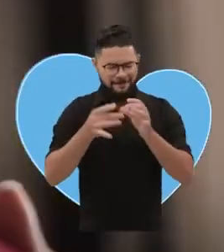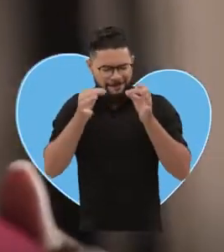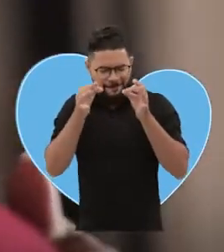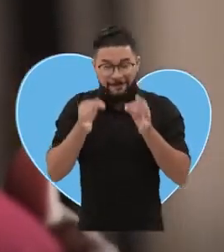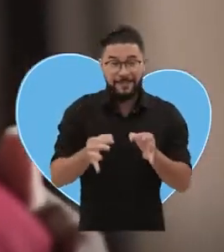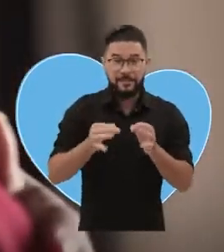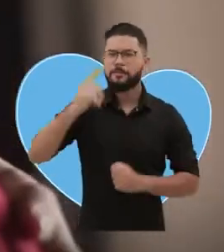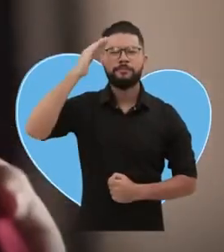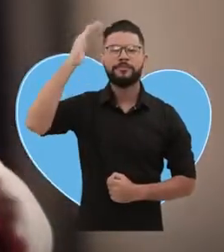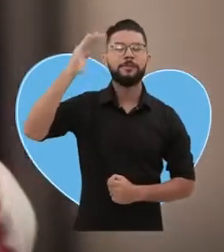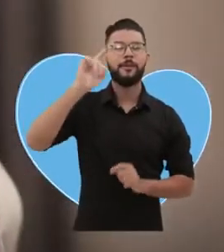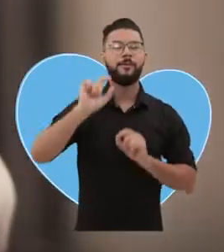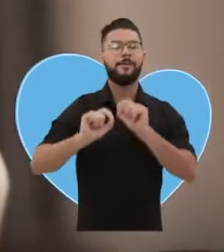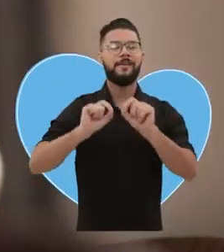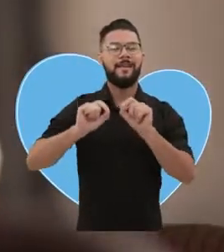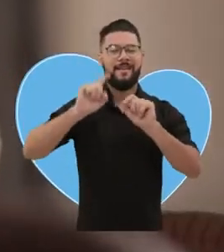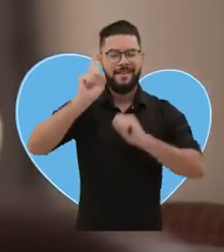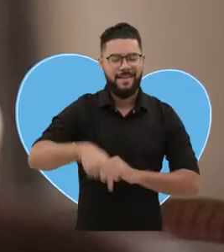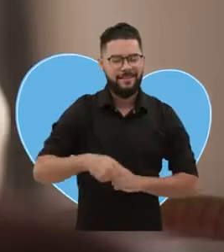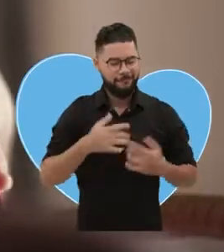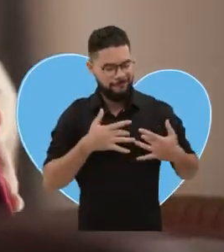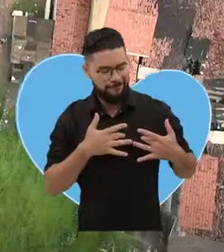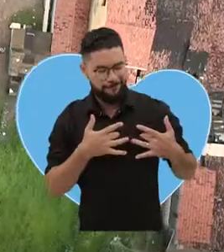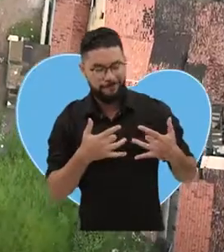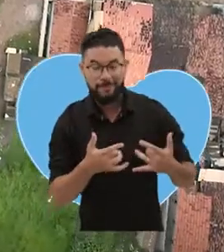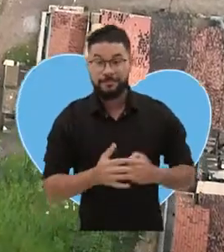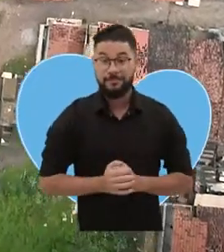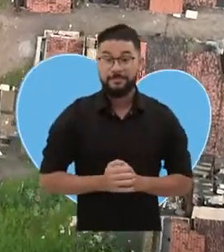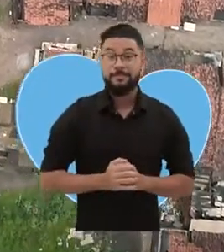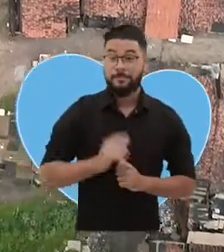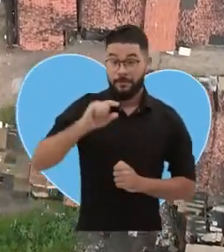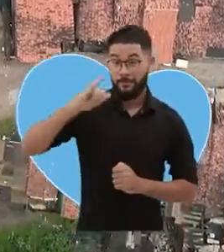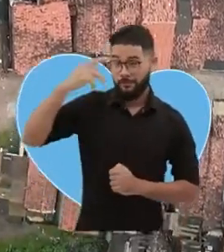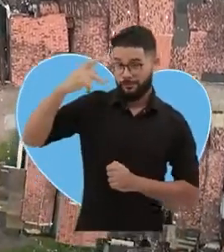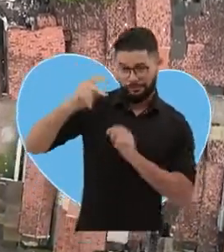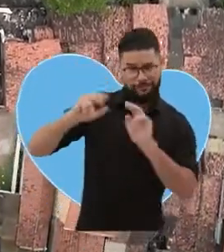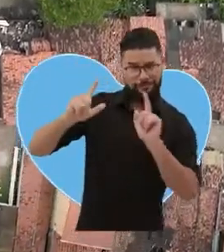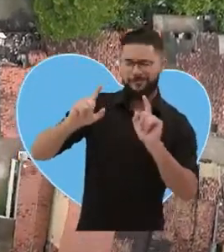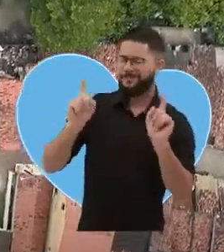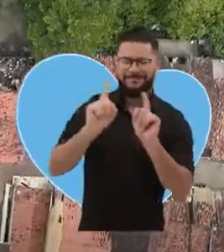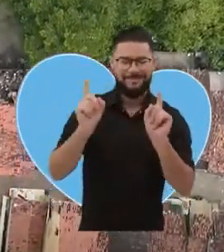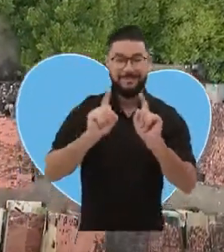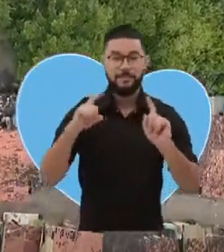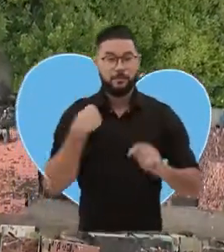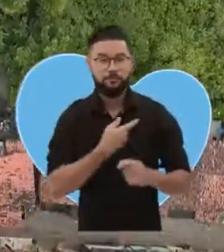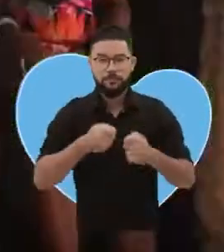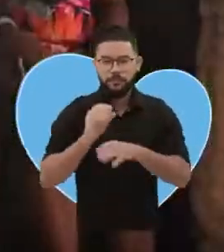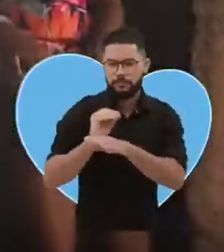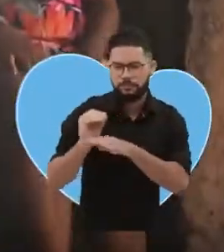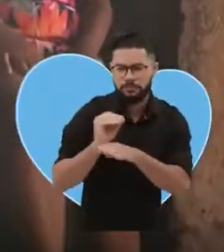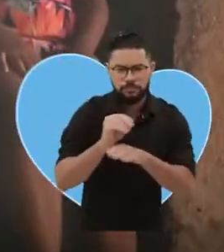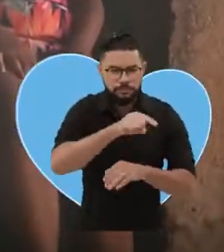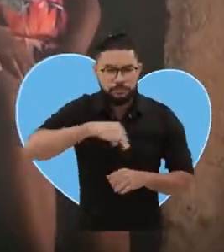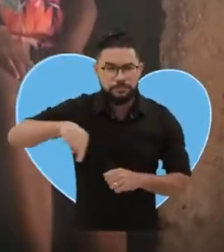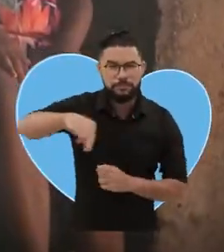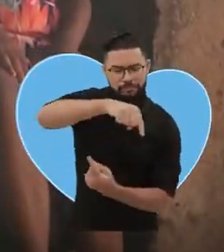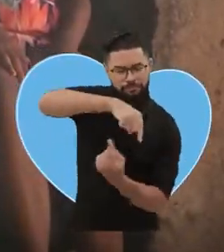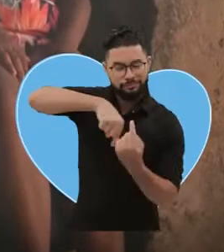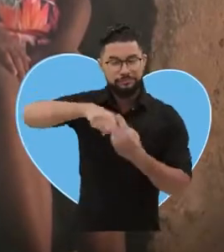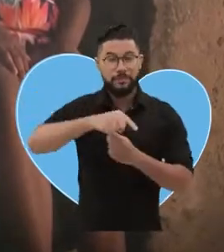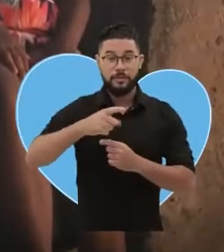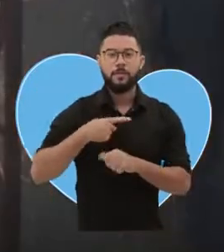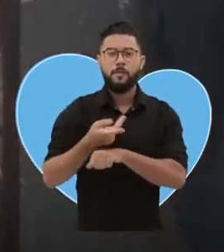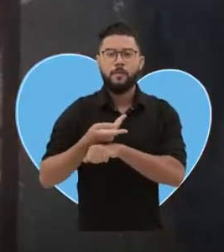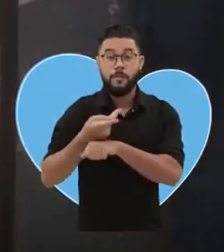e, principalmente, sensibilidade. Em João Pessoa não é diferente. Precisamos cuidar uns dos outros e